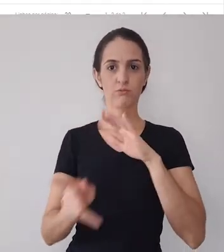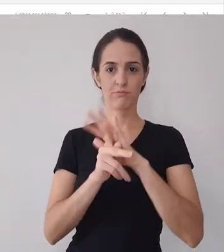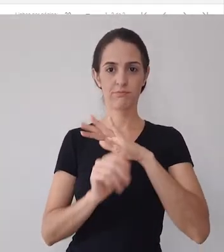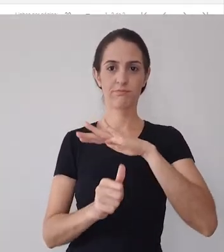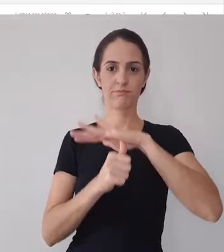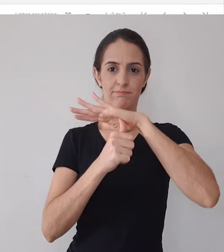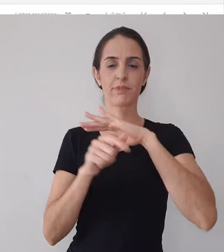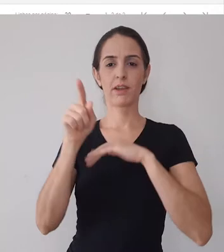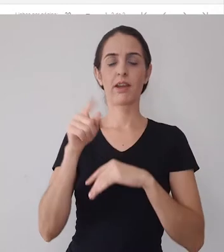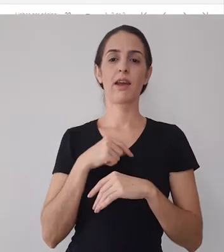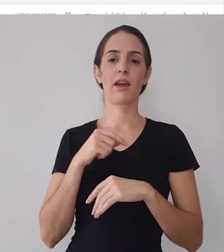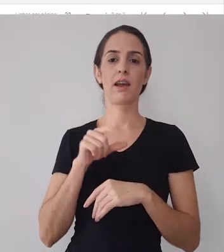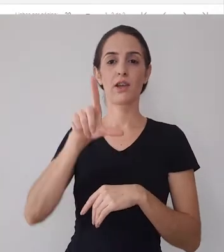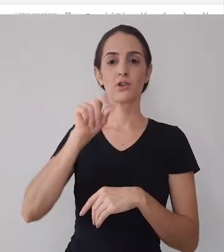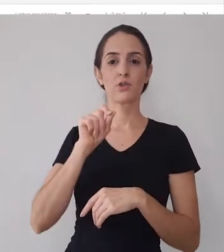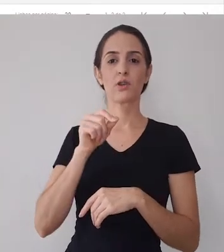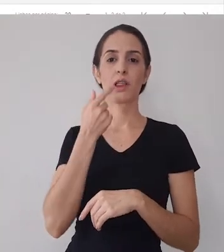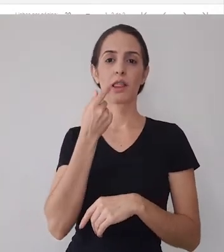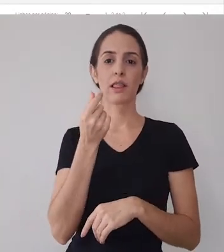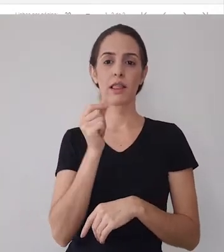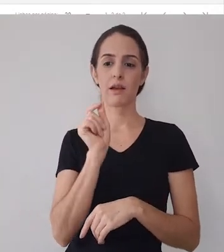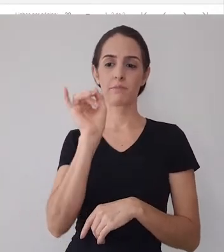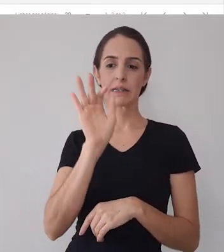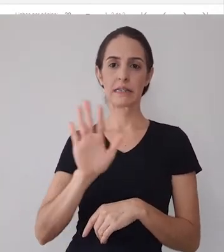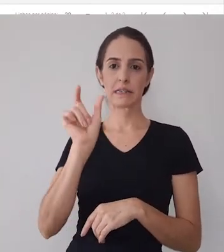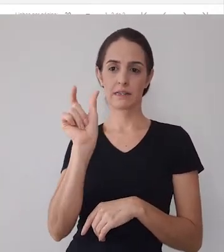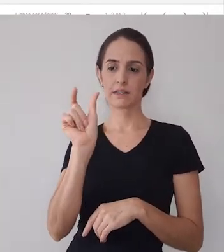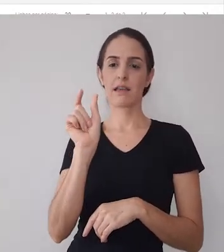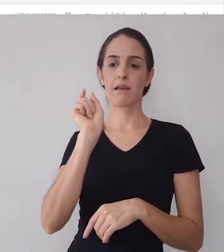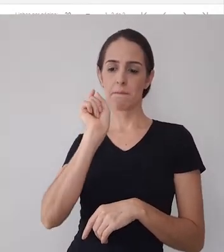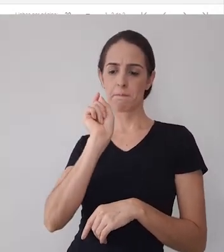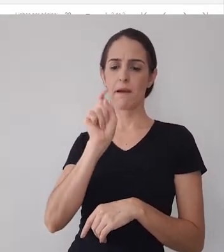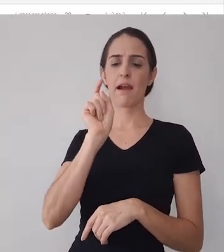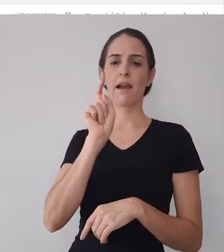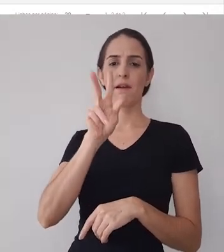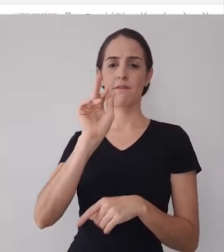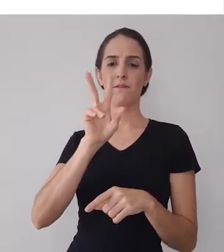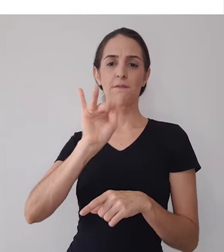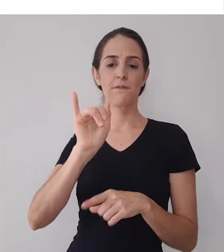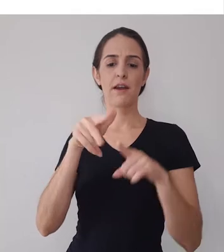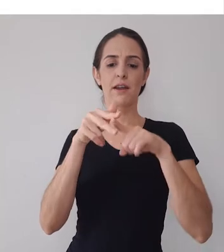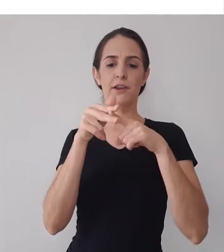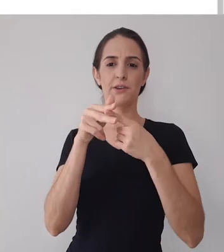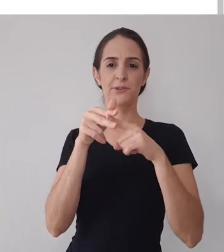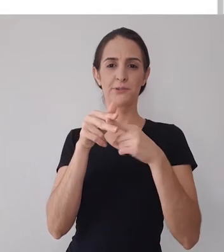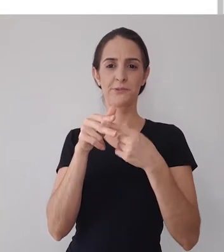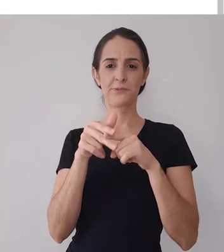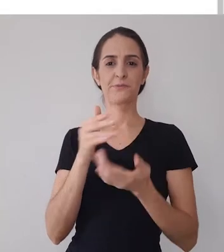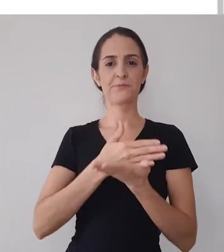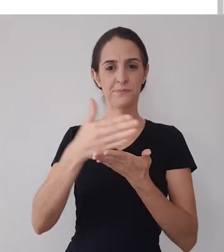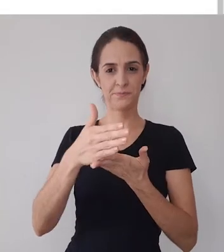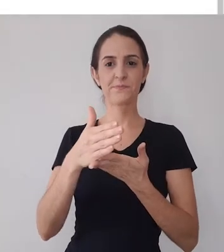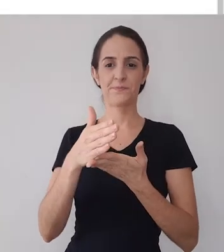e vamos clicar aqui nesse lápis que é o botão de edição do vídeo tá certo uma